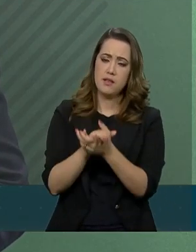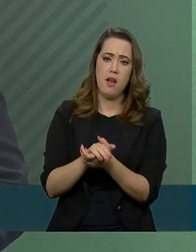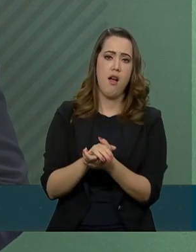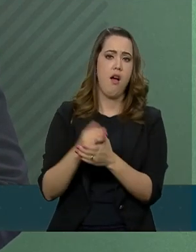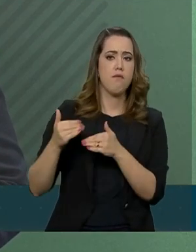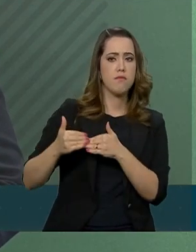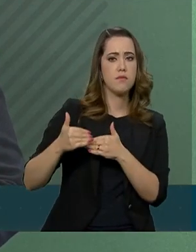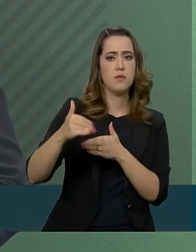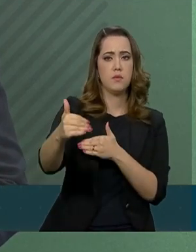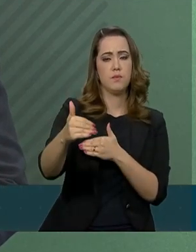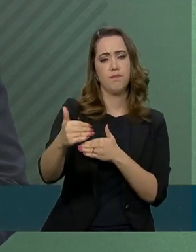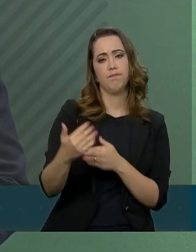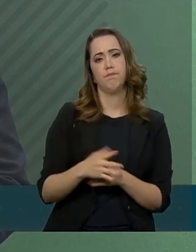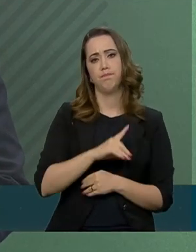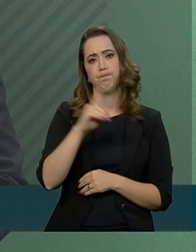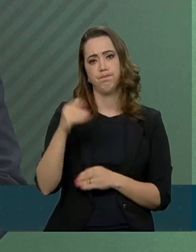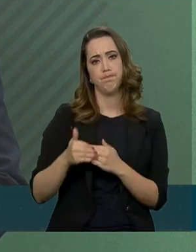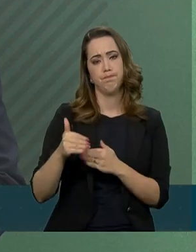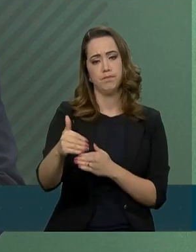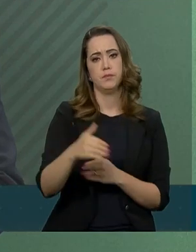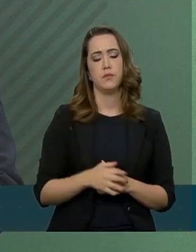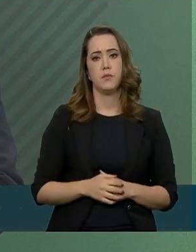nos próximos dias.